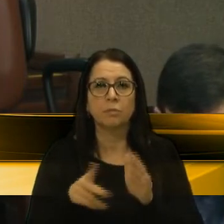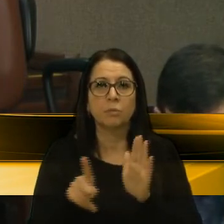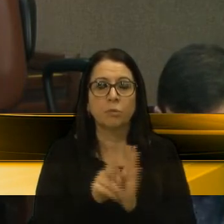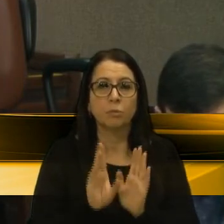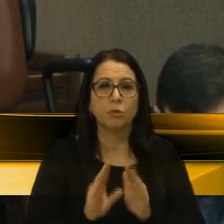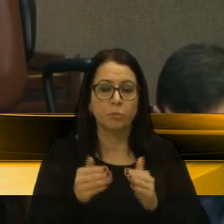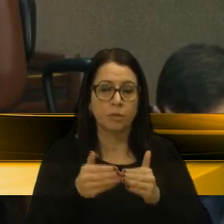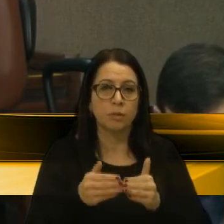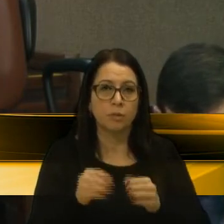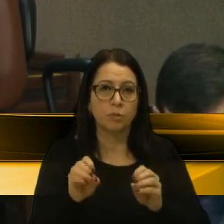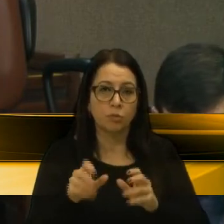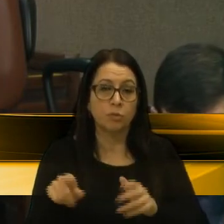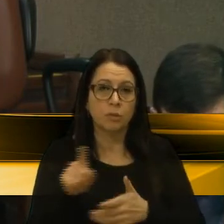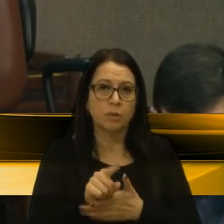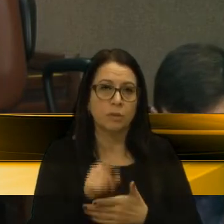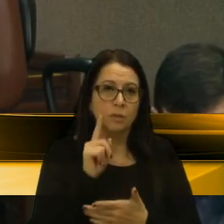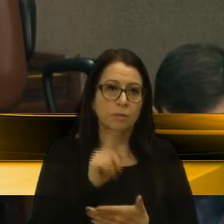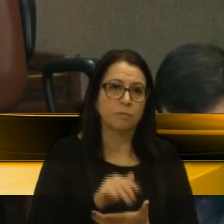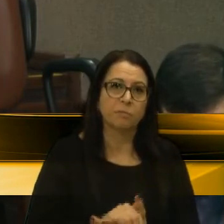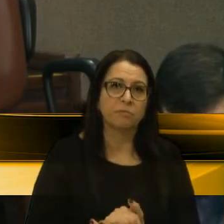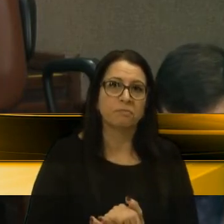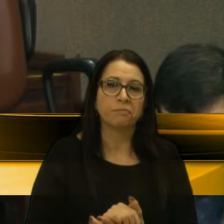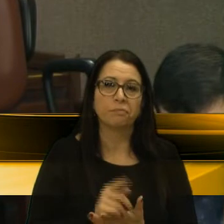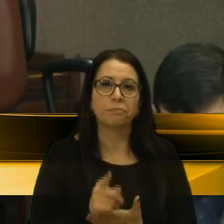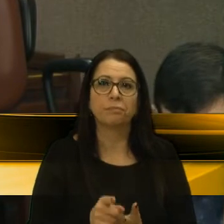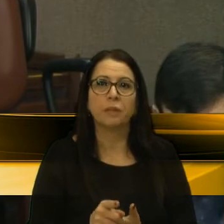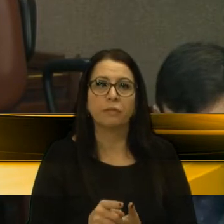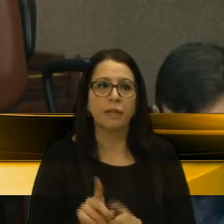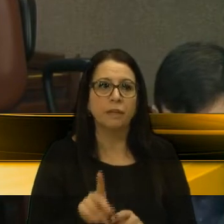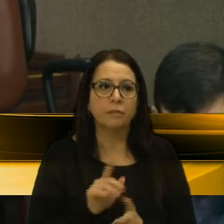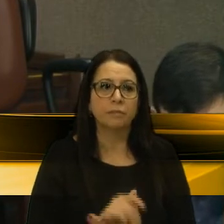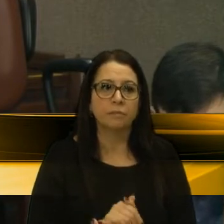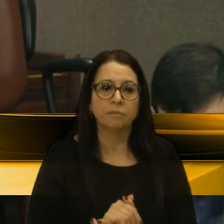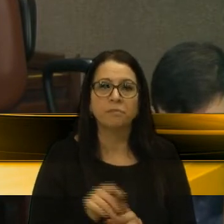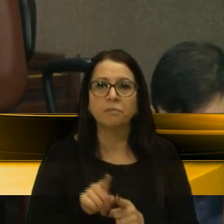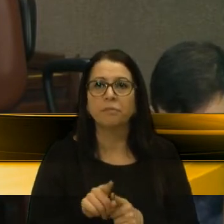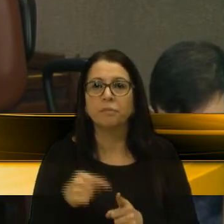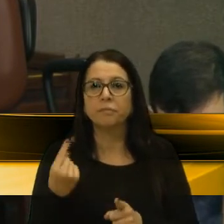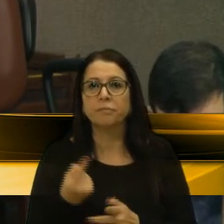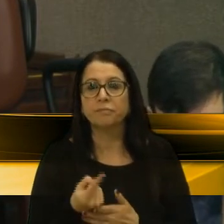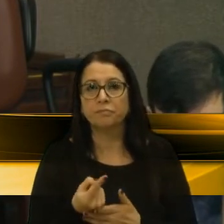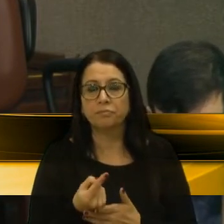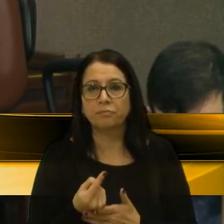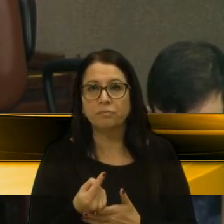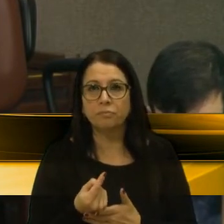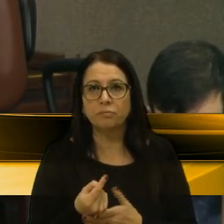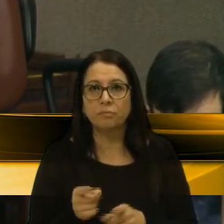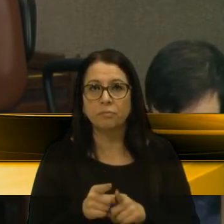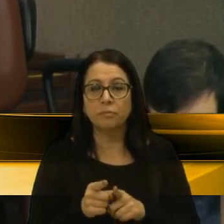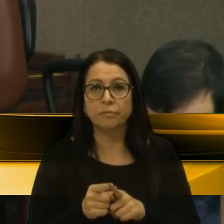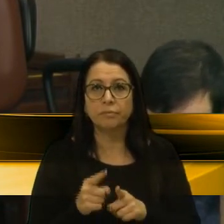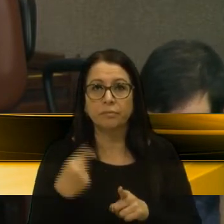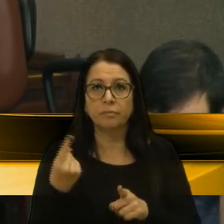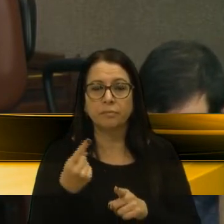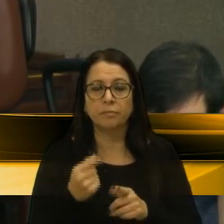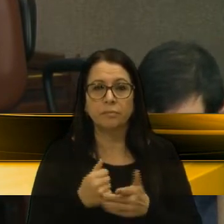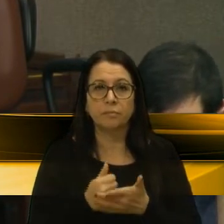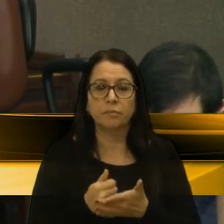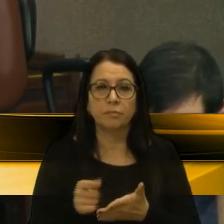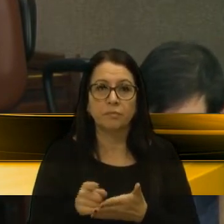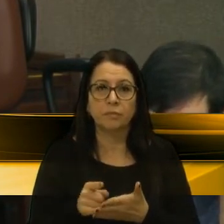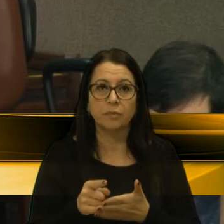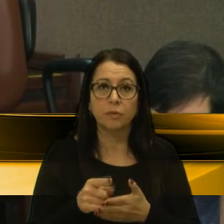de Educação, Turismo, Desporto e não sei mais o quê, e por conta da perda do objeto.